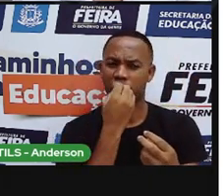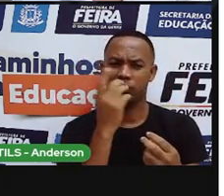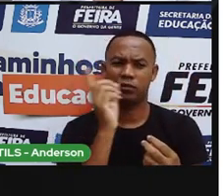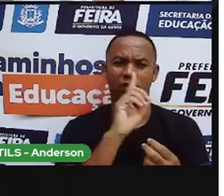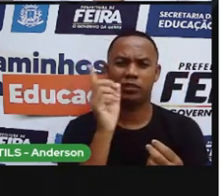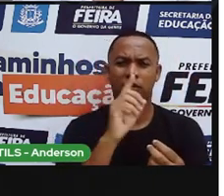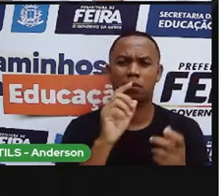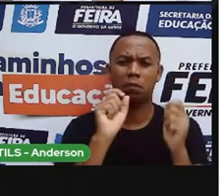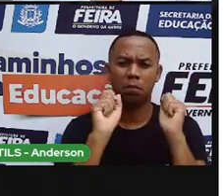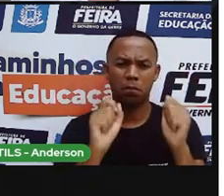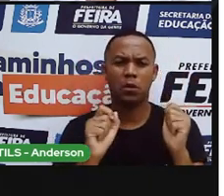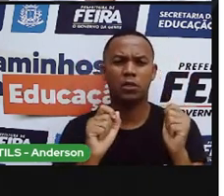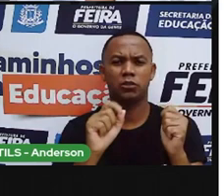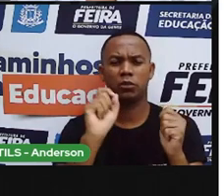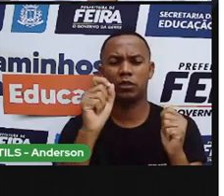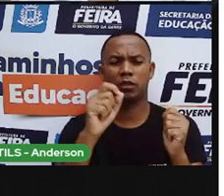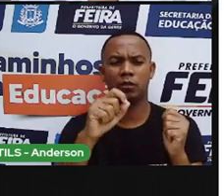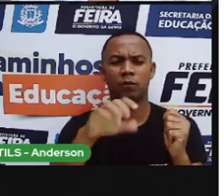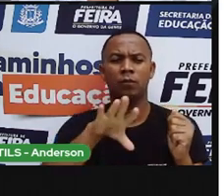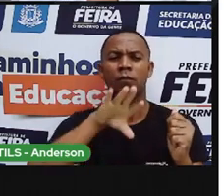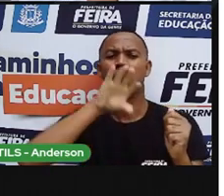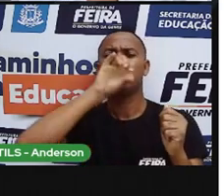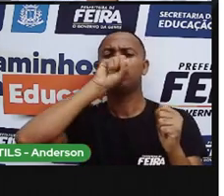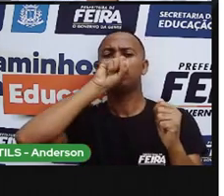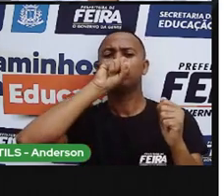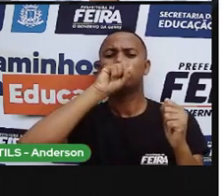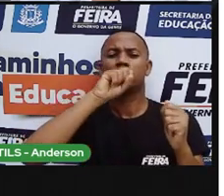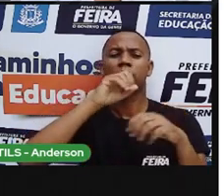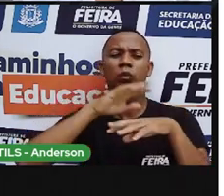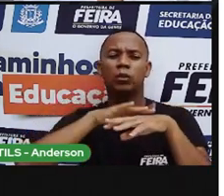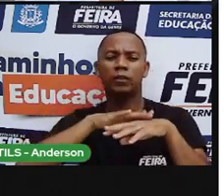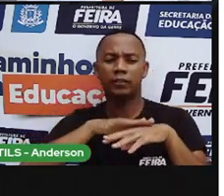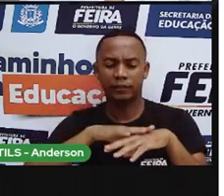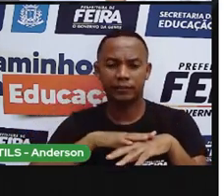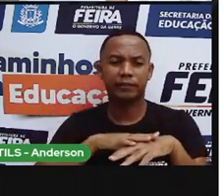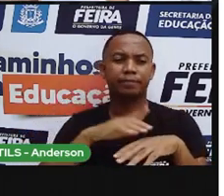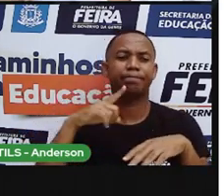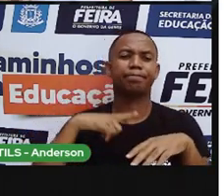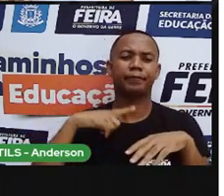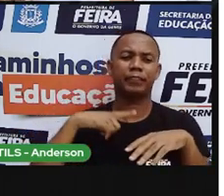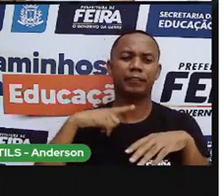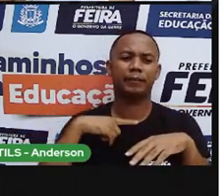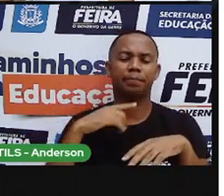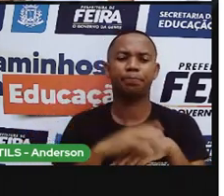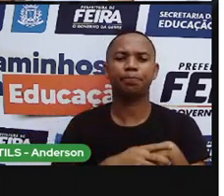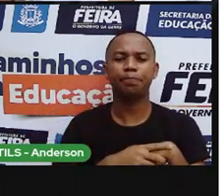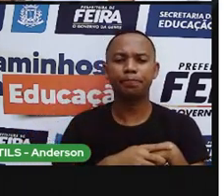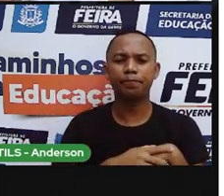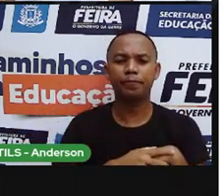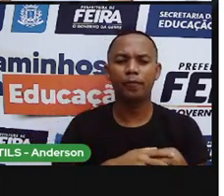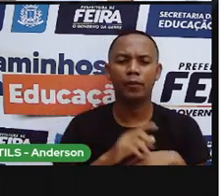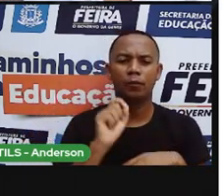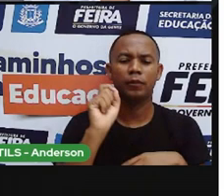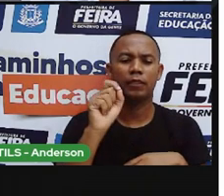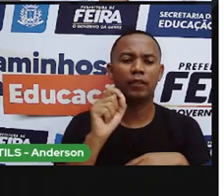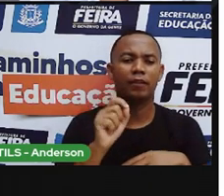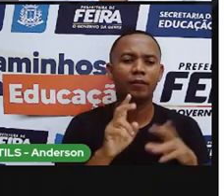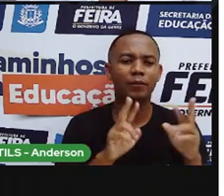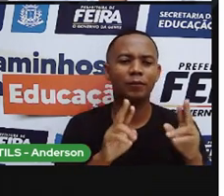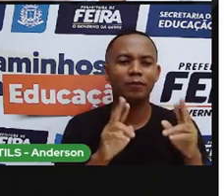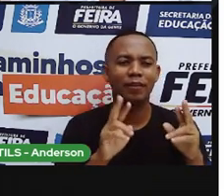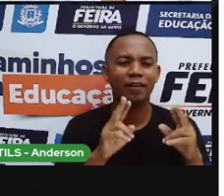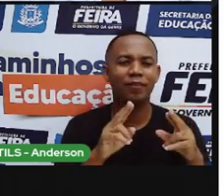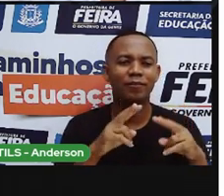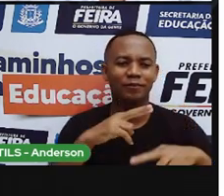Podendo provocar doentes respiratórios em diversas pessoas. Bom. Essa é gente pensar na nossa época em festejos de meninos.